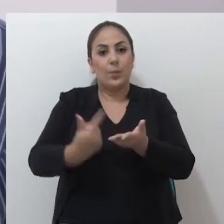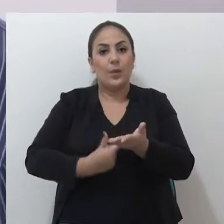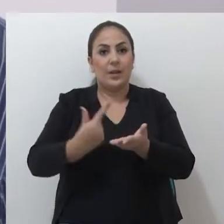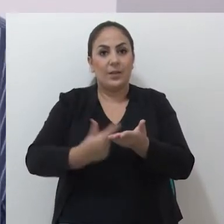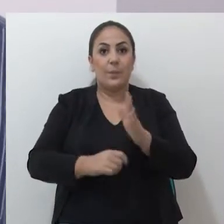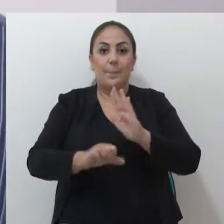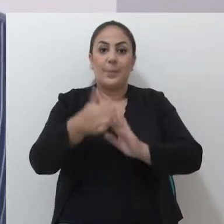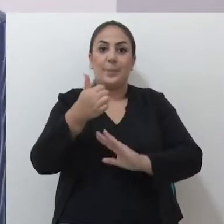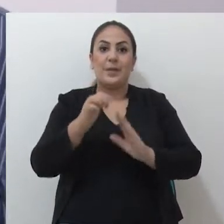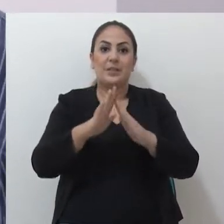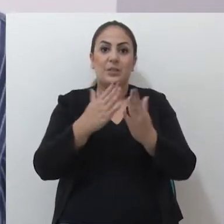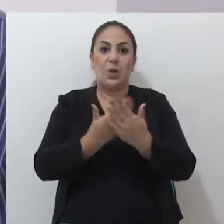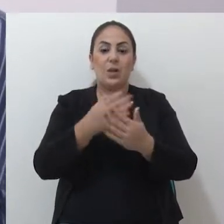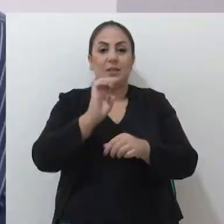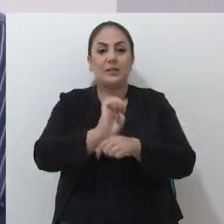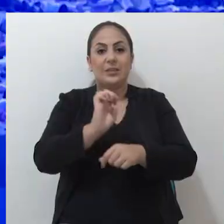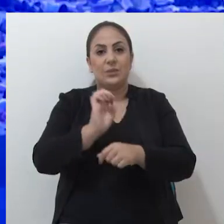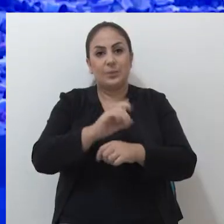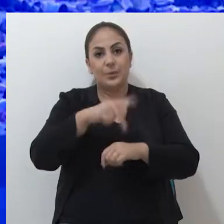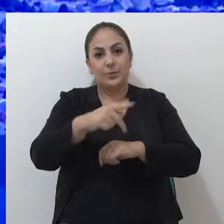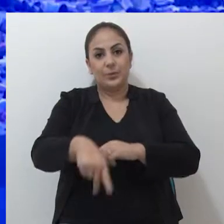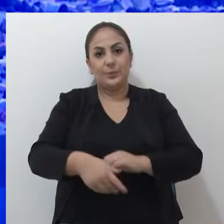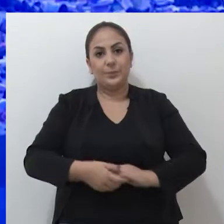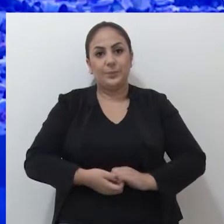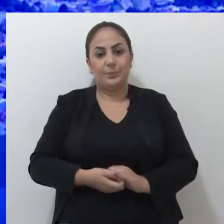à 1ª Escola Estadual de Passo Fundo.